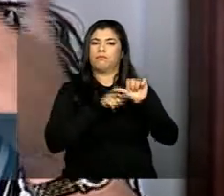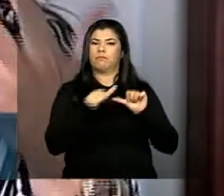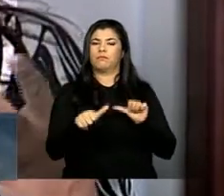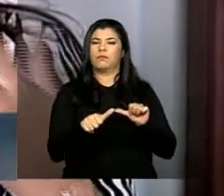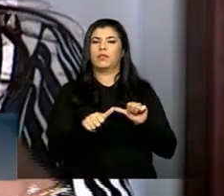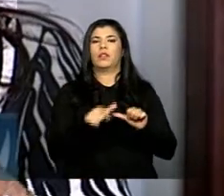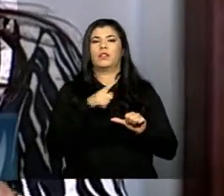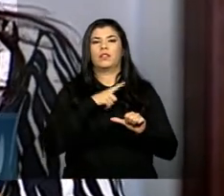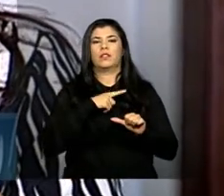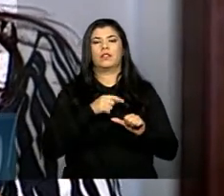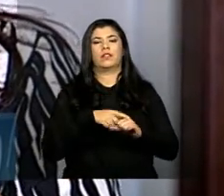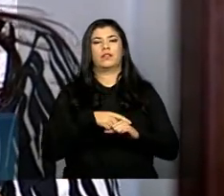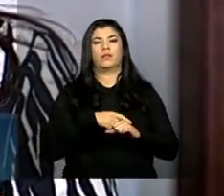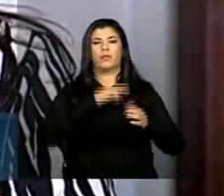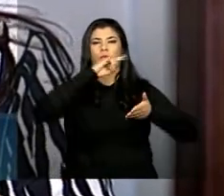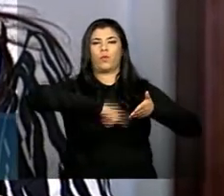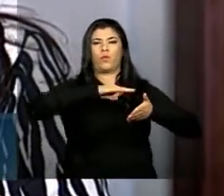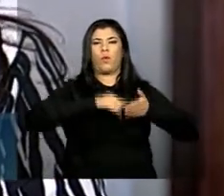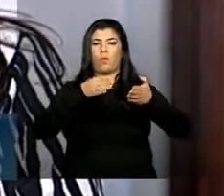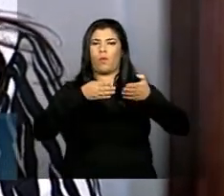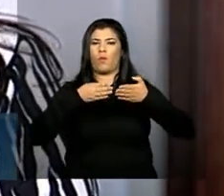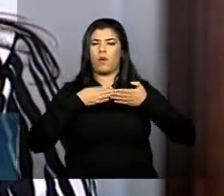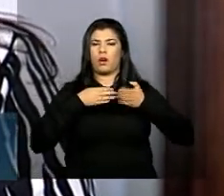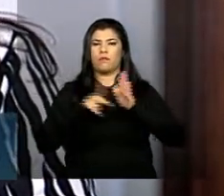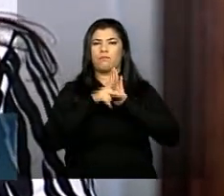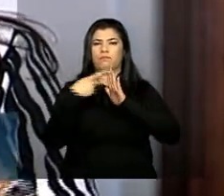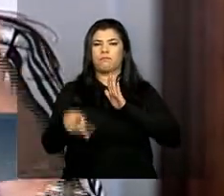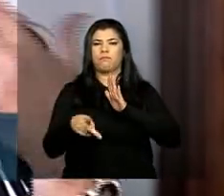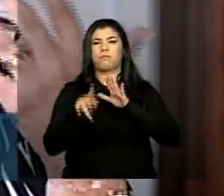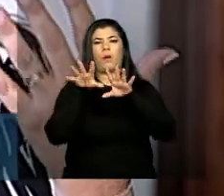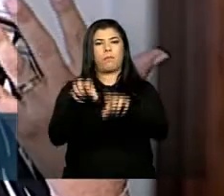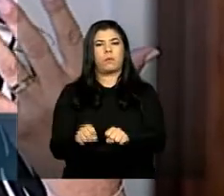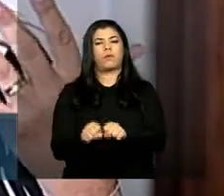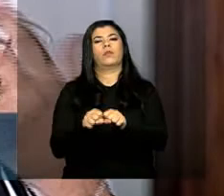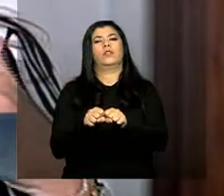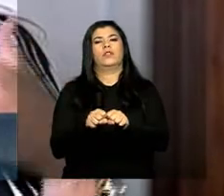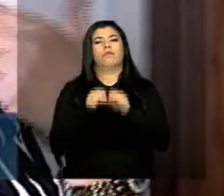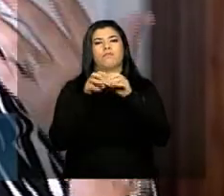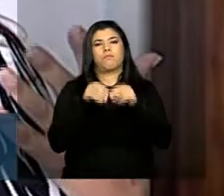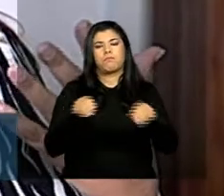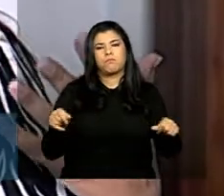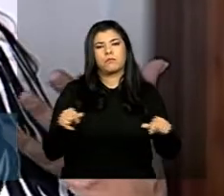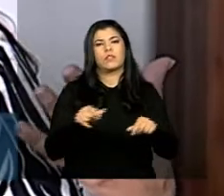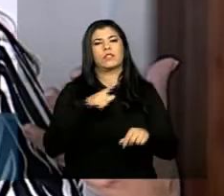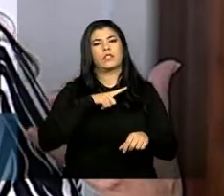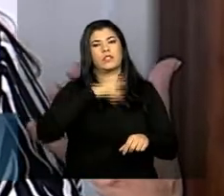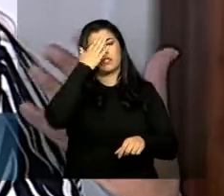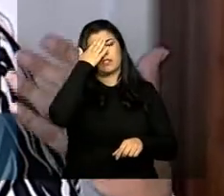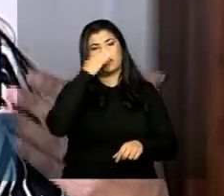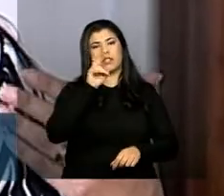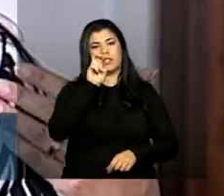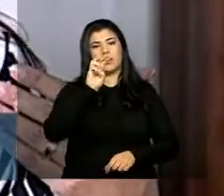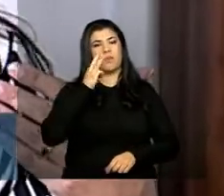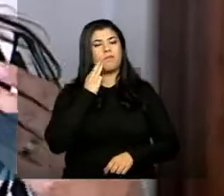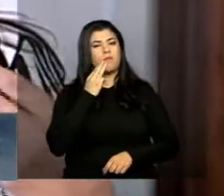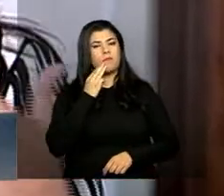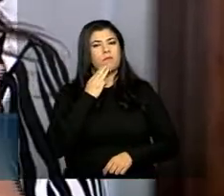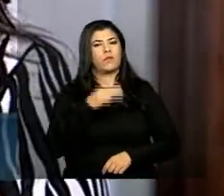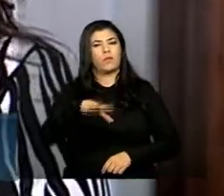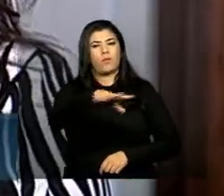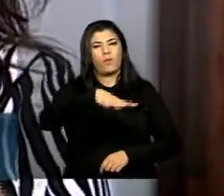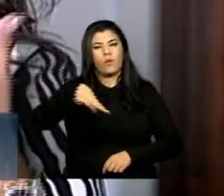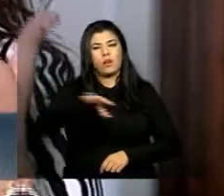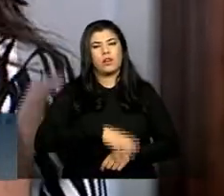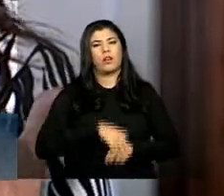o licenciamento das propriedades rurais quando nós sabemos que temos 5 milhões de propriedades rurais nós